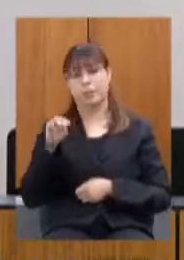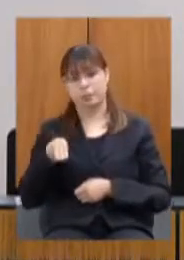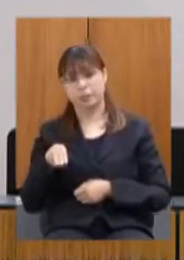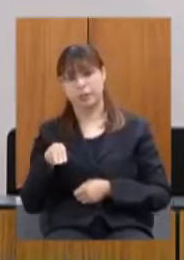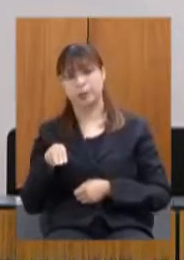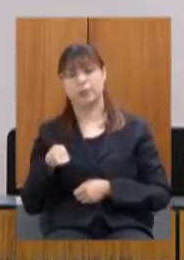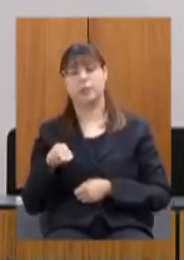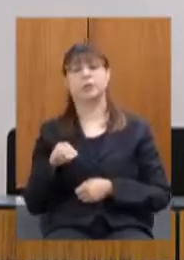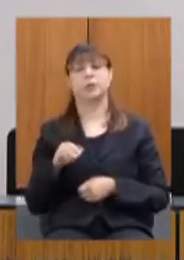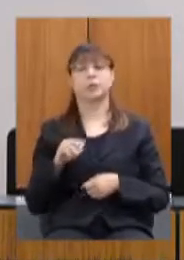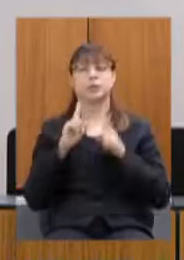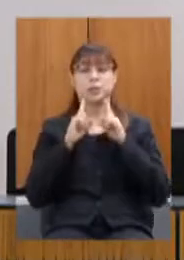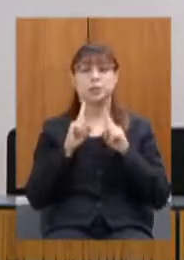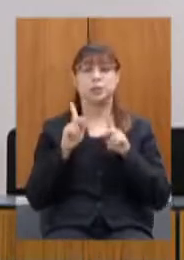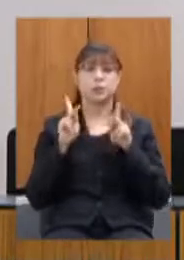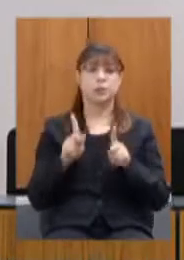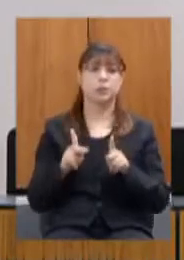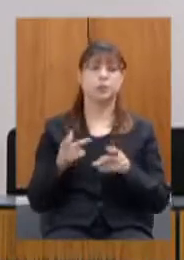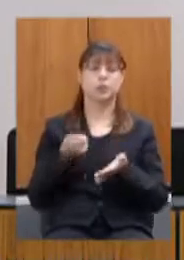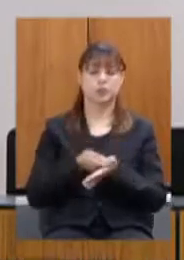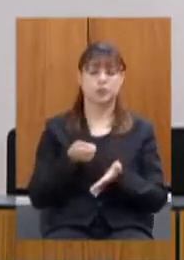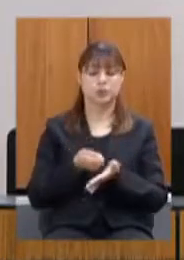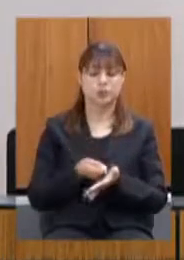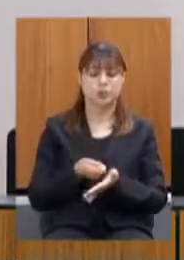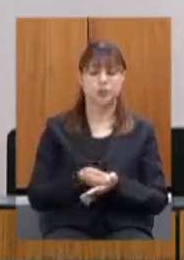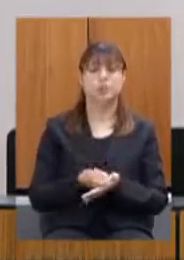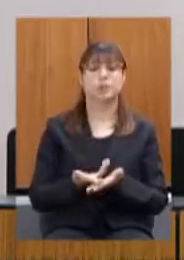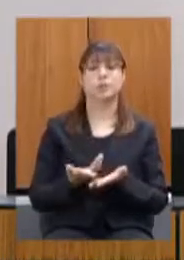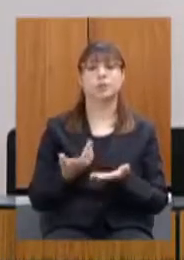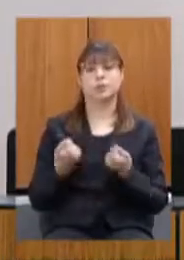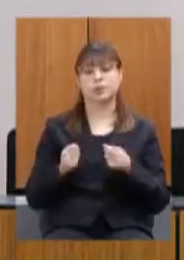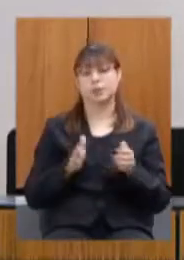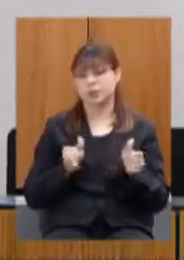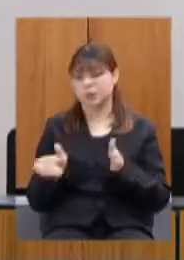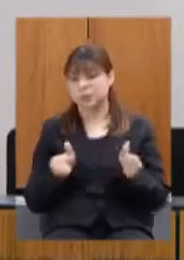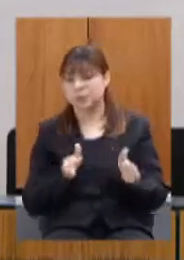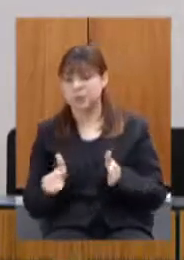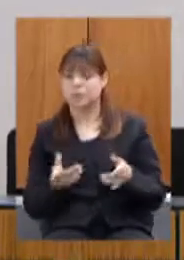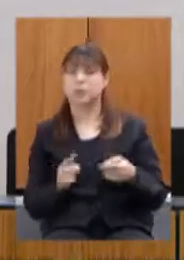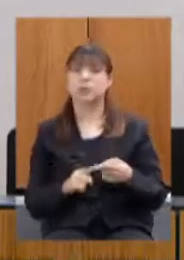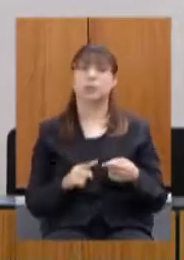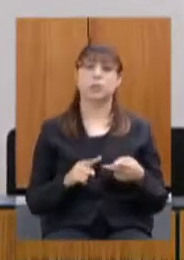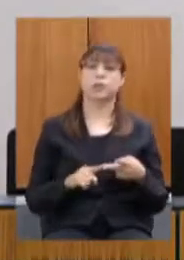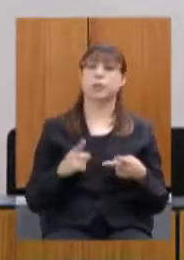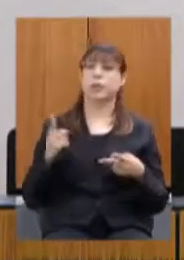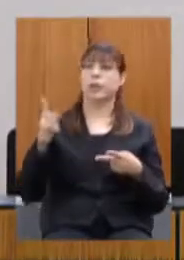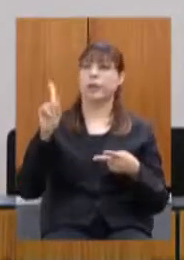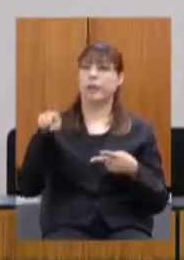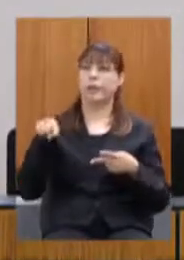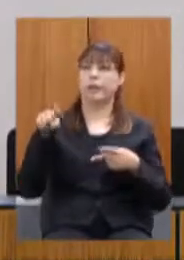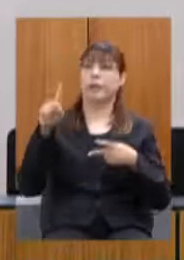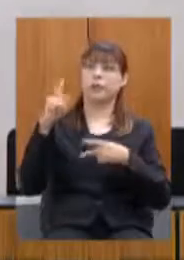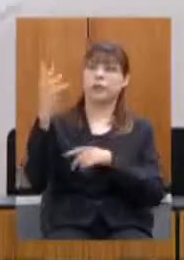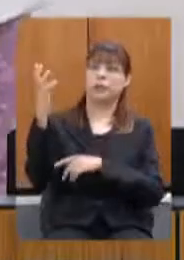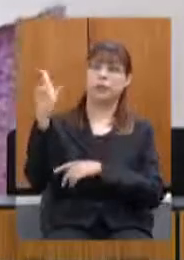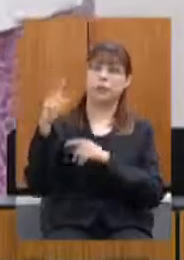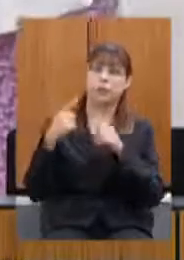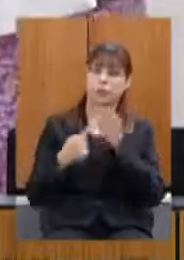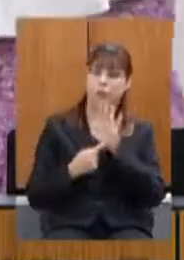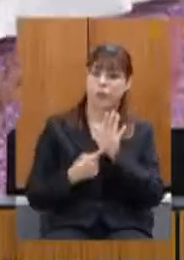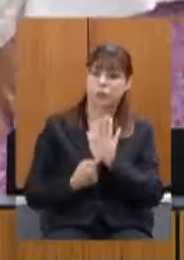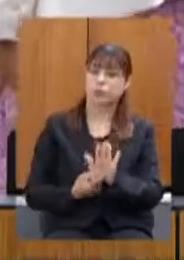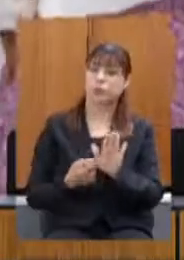um respeito à questão da acessibilidade da sinalização de melhoria nas